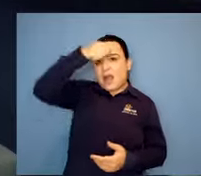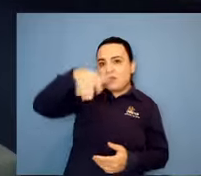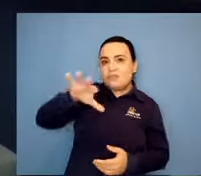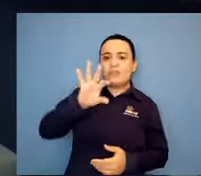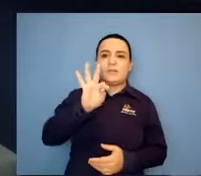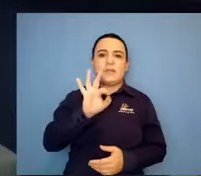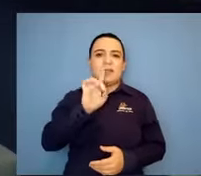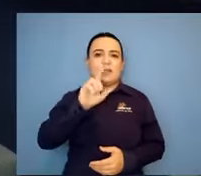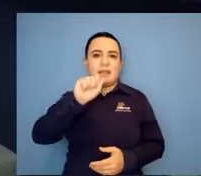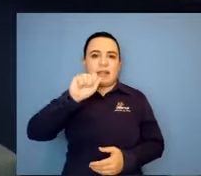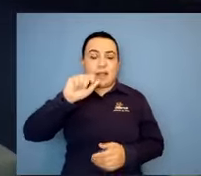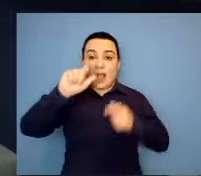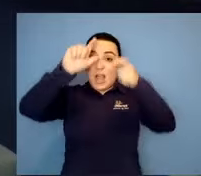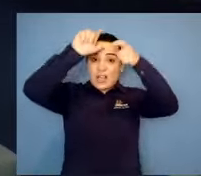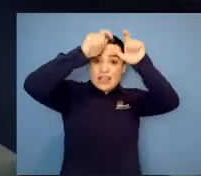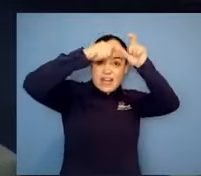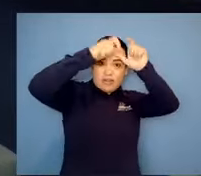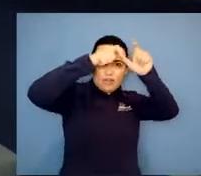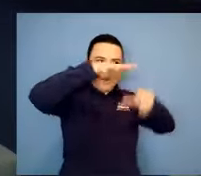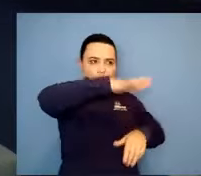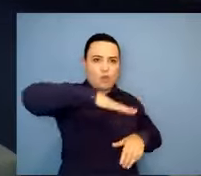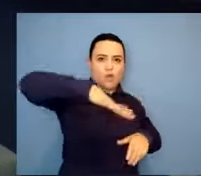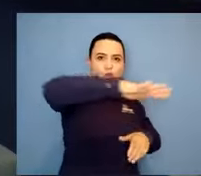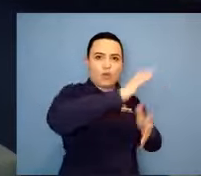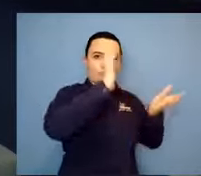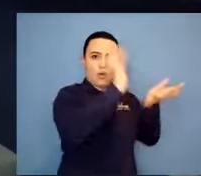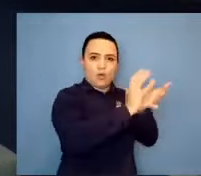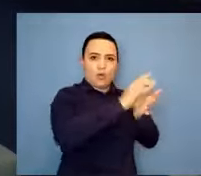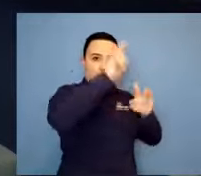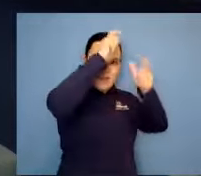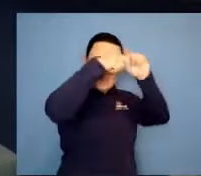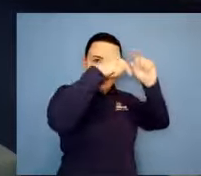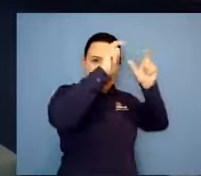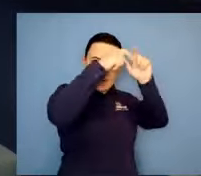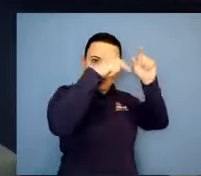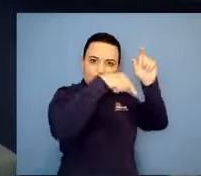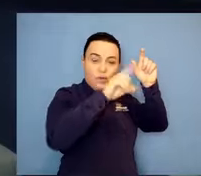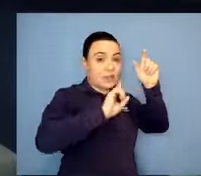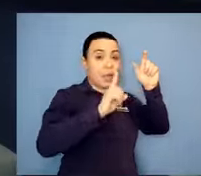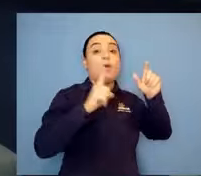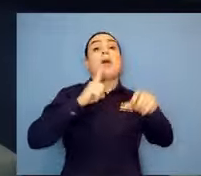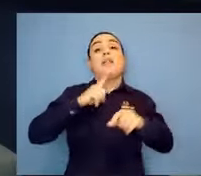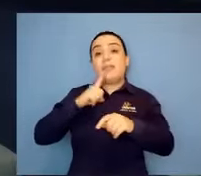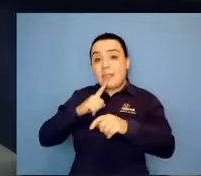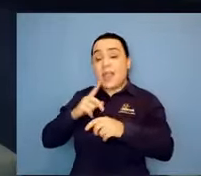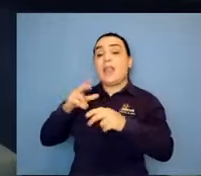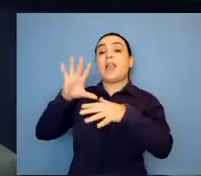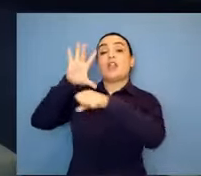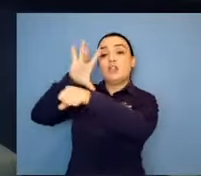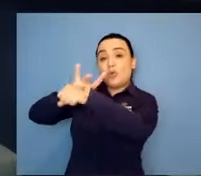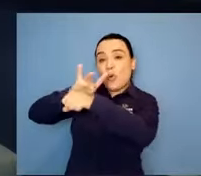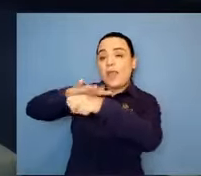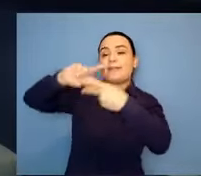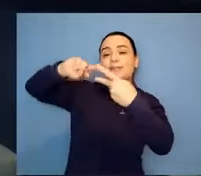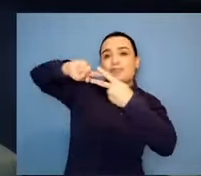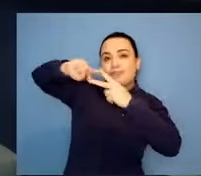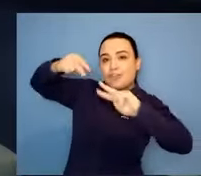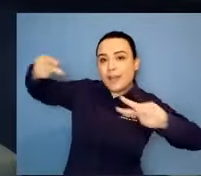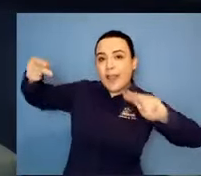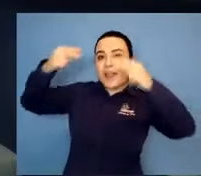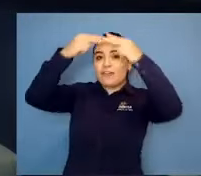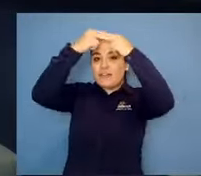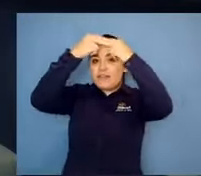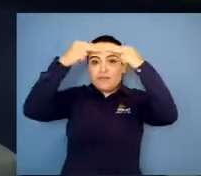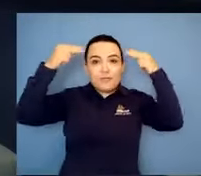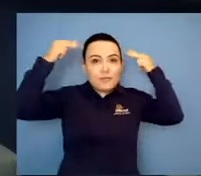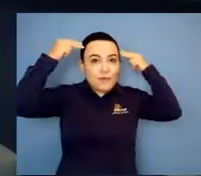É preciso investigar. Principalmente, né? Para você que é da área da saúde. Precisa pensar